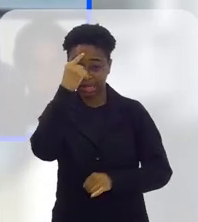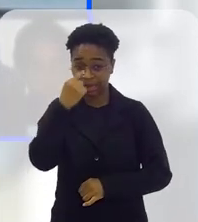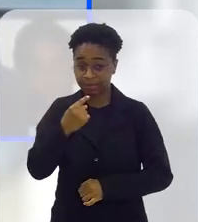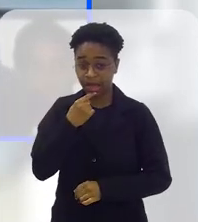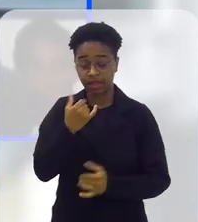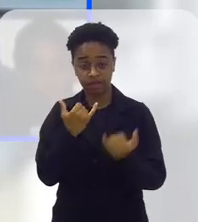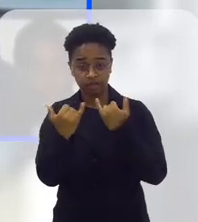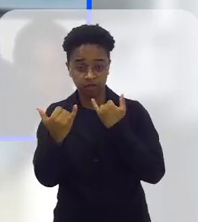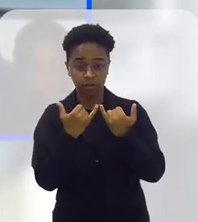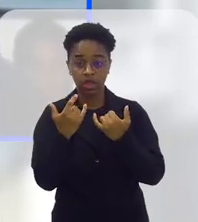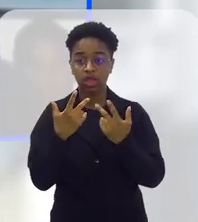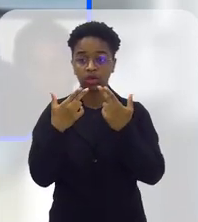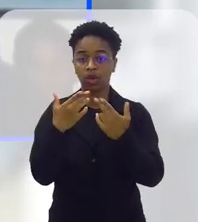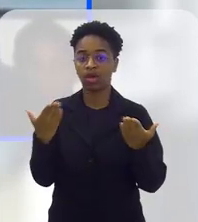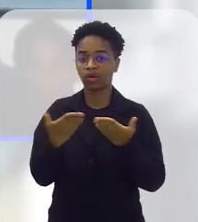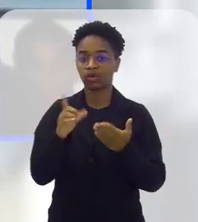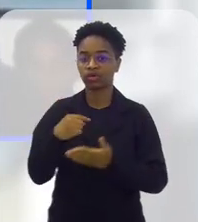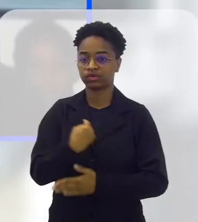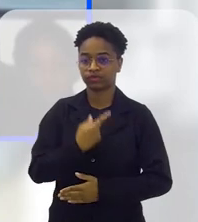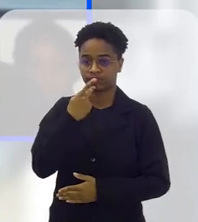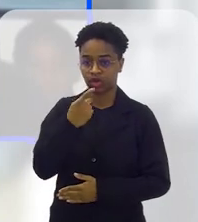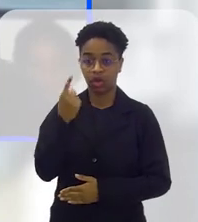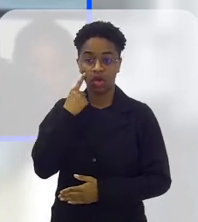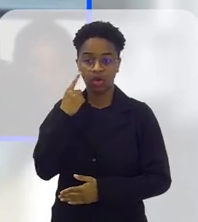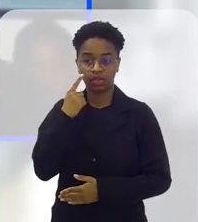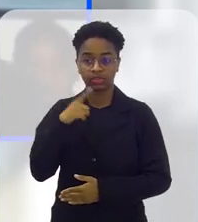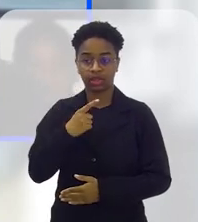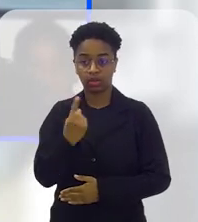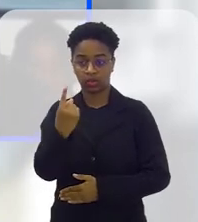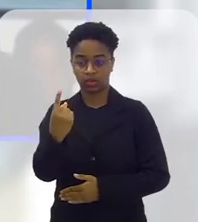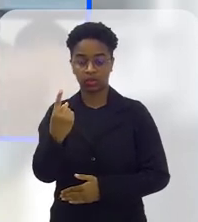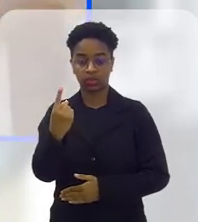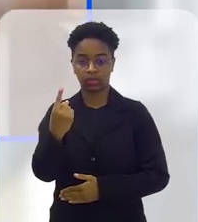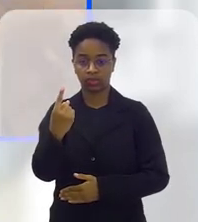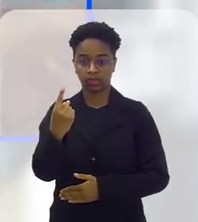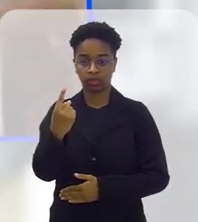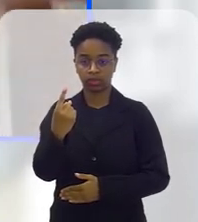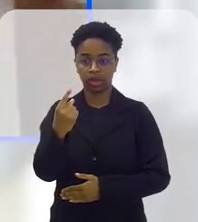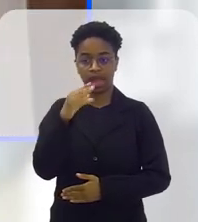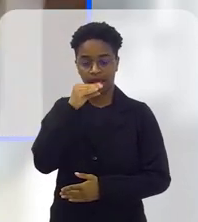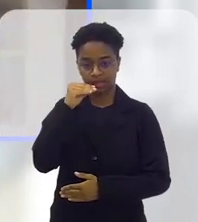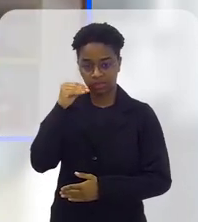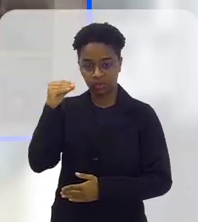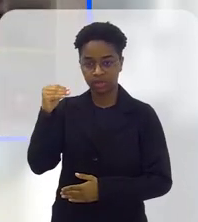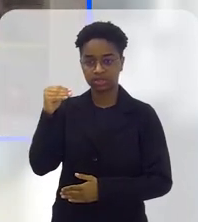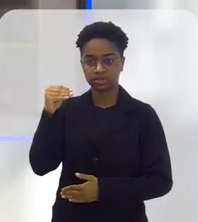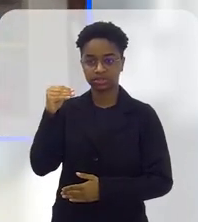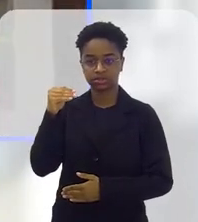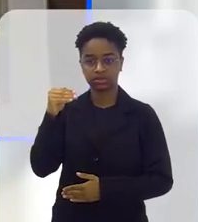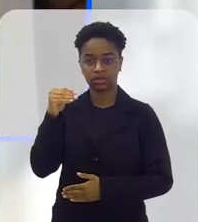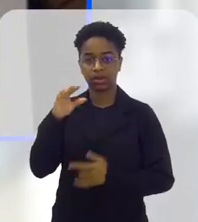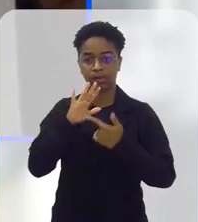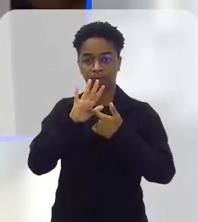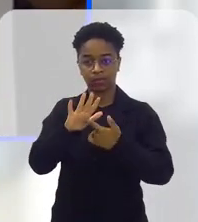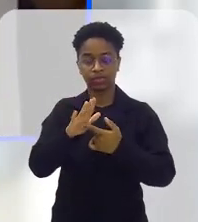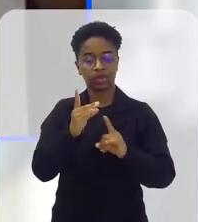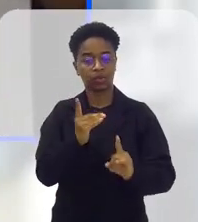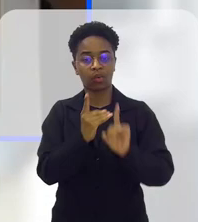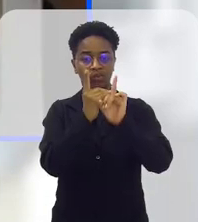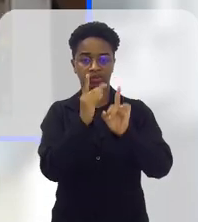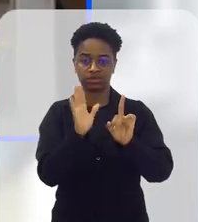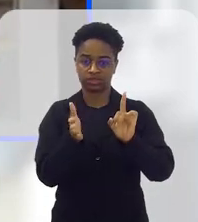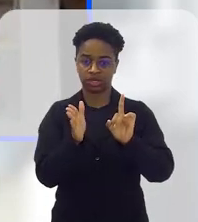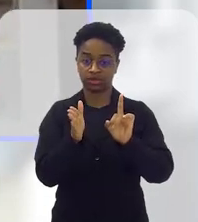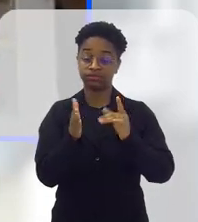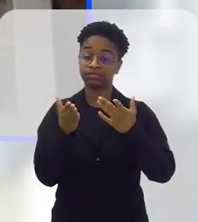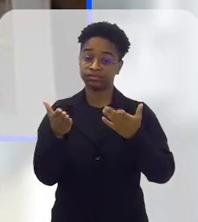gente divulgar essa imagem, como é isso aqui que a gente acabou de falar. Tem um aqui, entrando aqui uma adolescente, mas já tem aqui